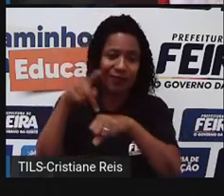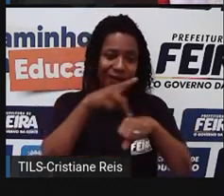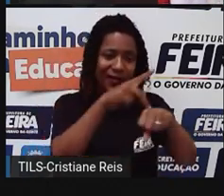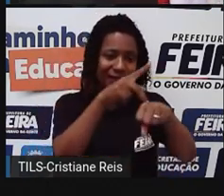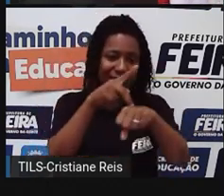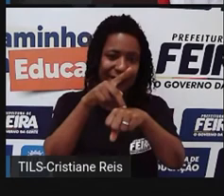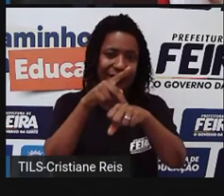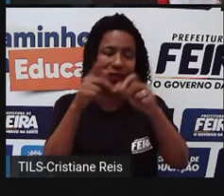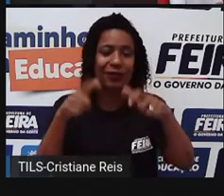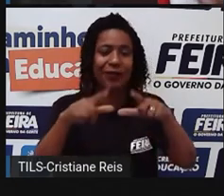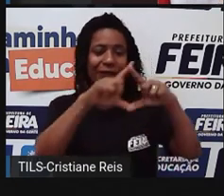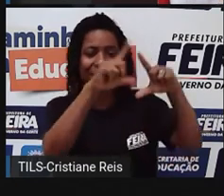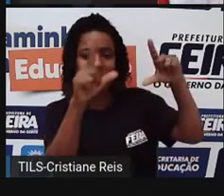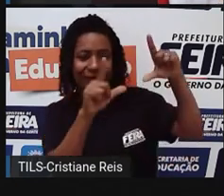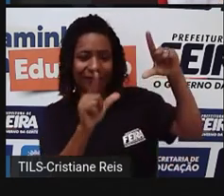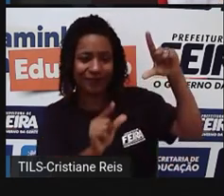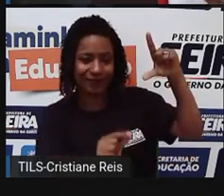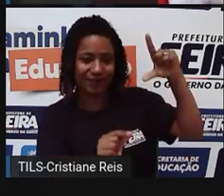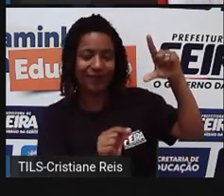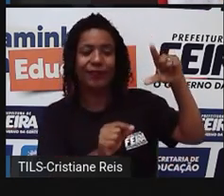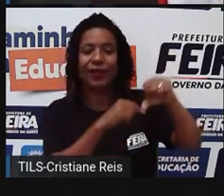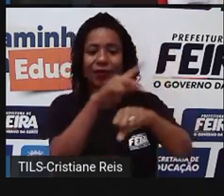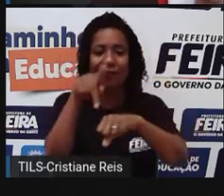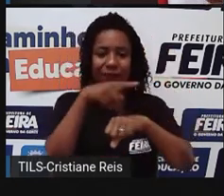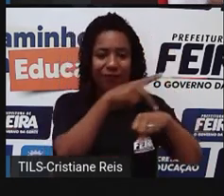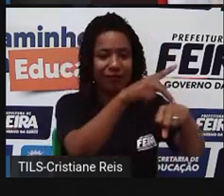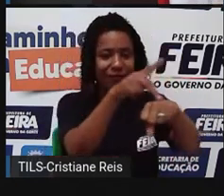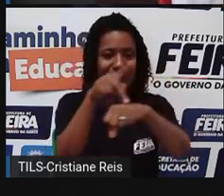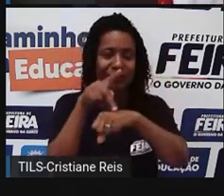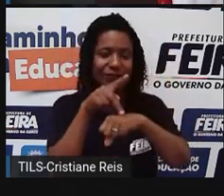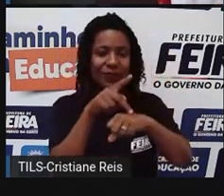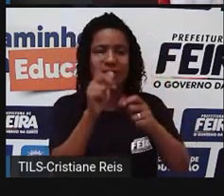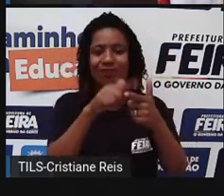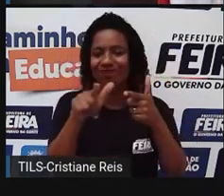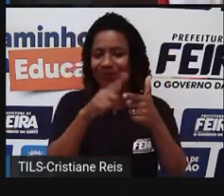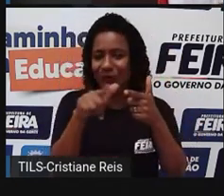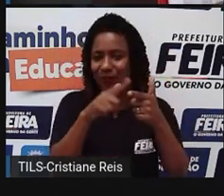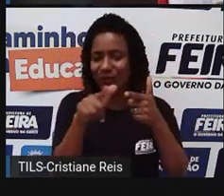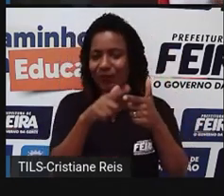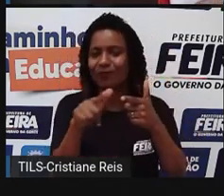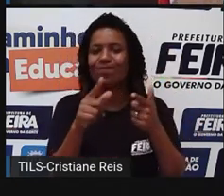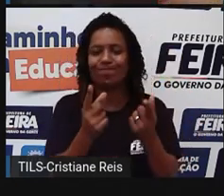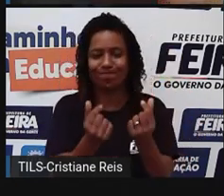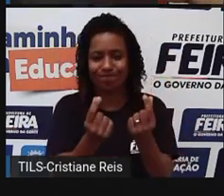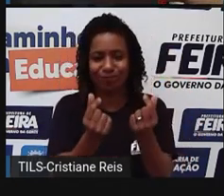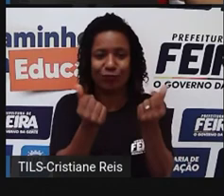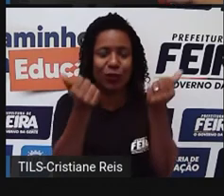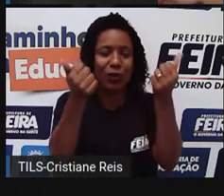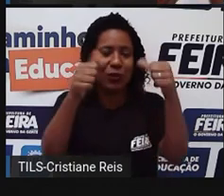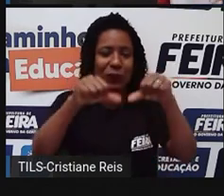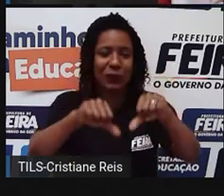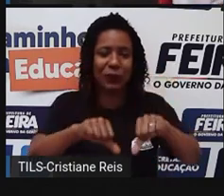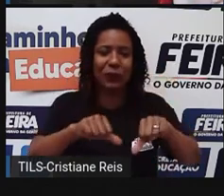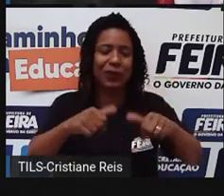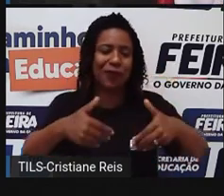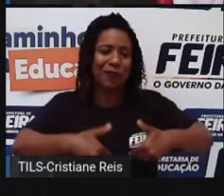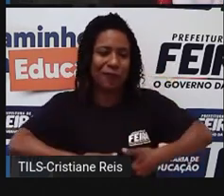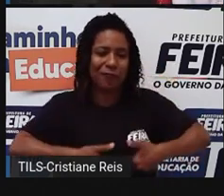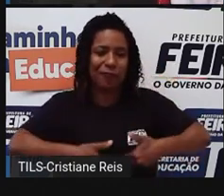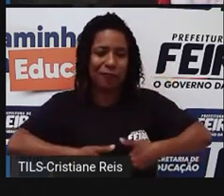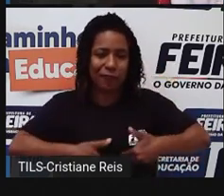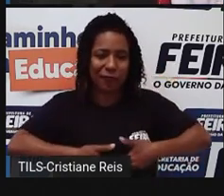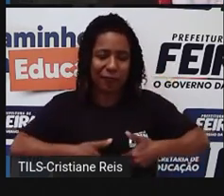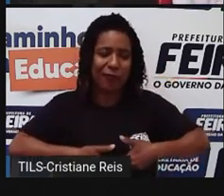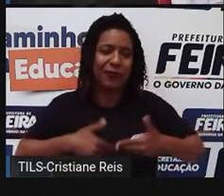né, da própria África, vários países passam por muitas necessidades e que, às vezes, esse olhar